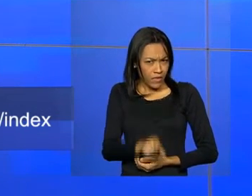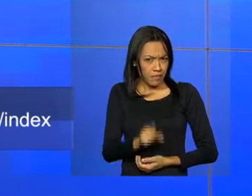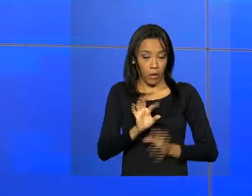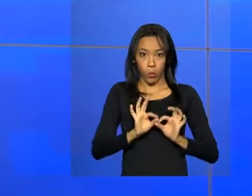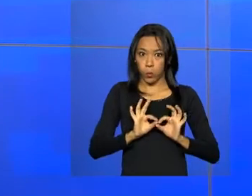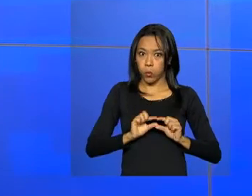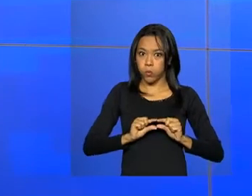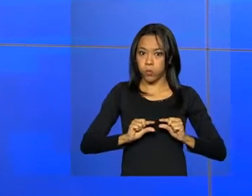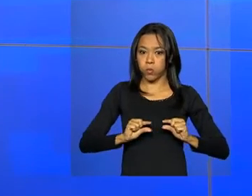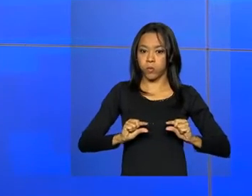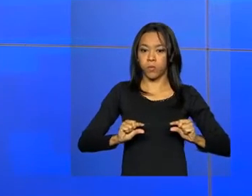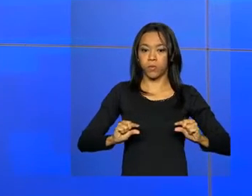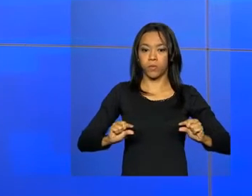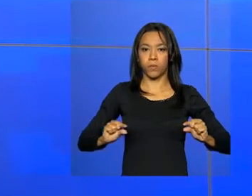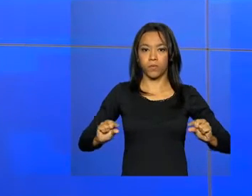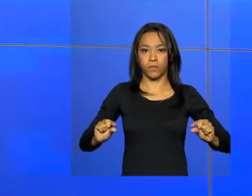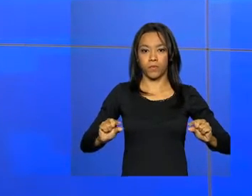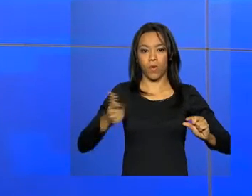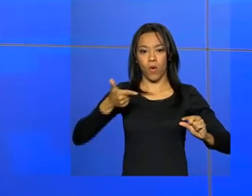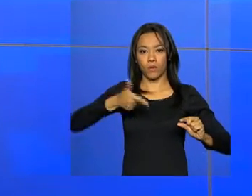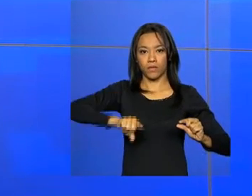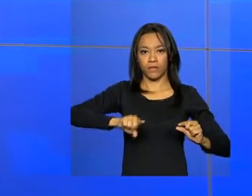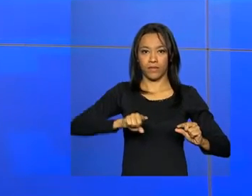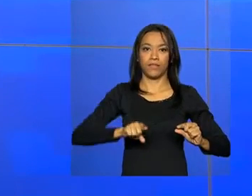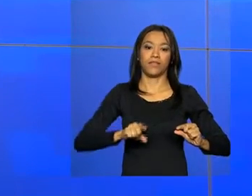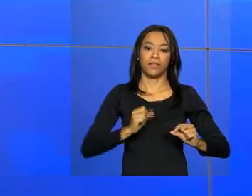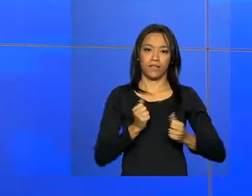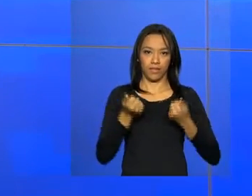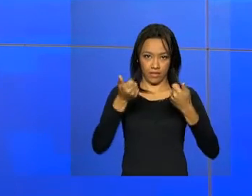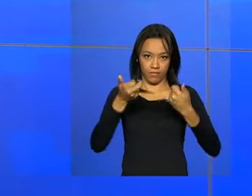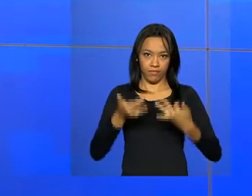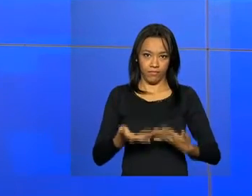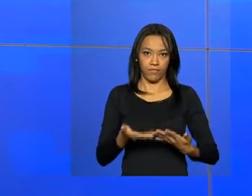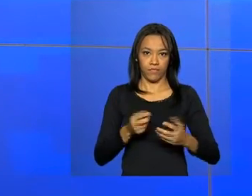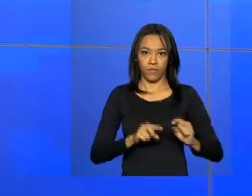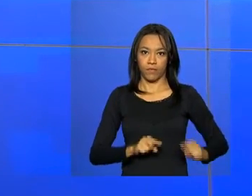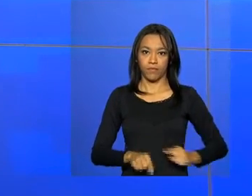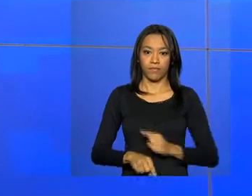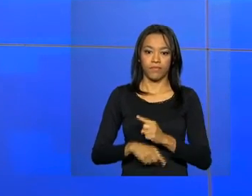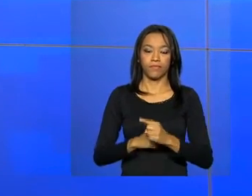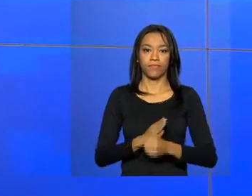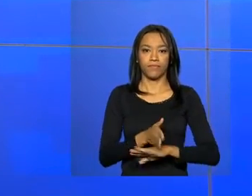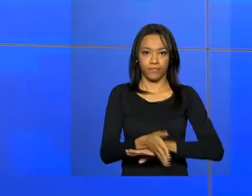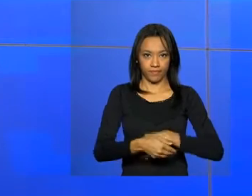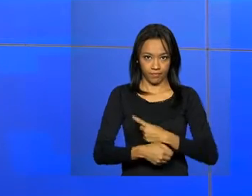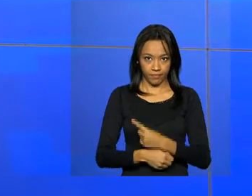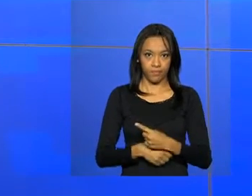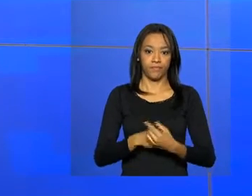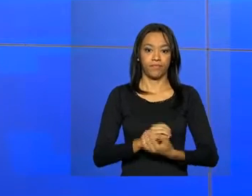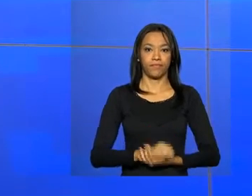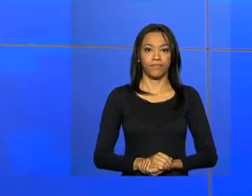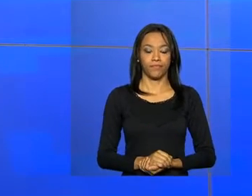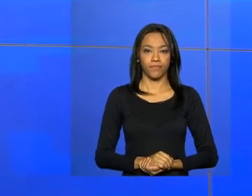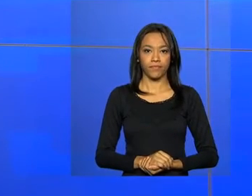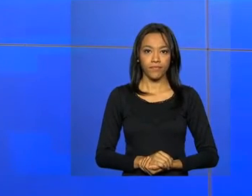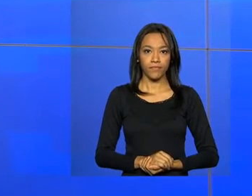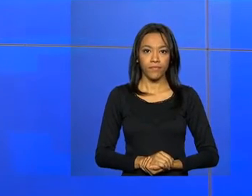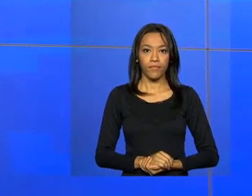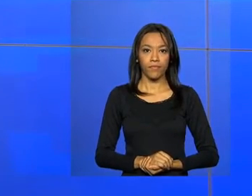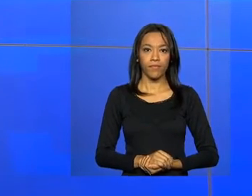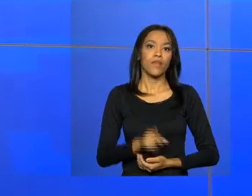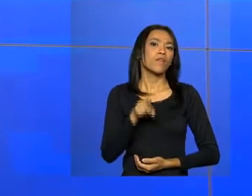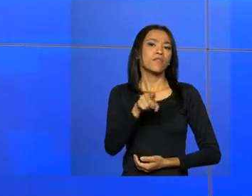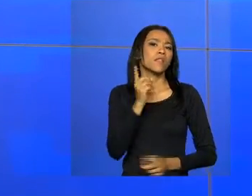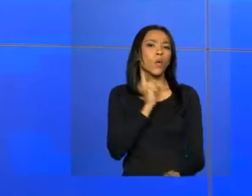endereço é grande, né? webportos.labtrans.ufsc.br barra brasil barra index,